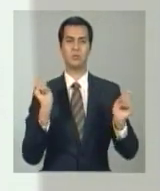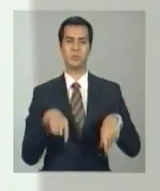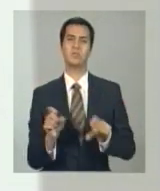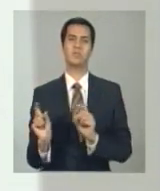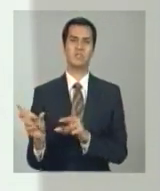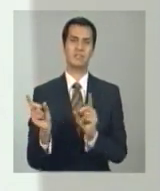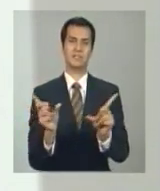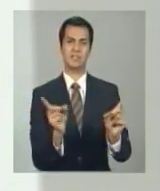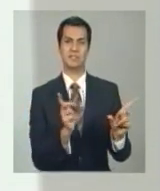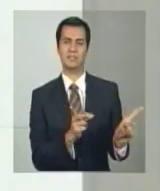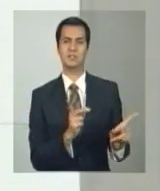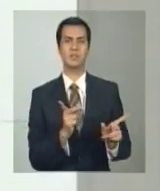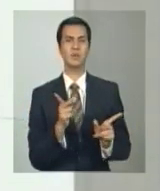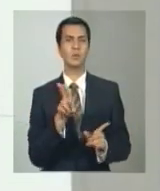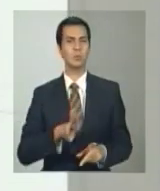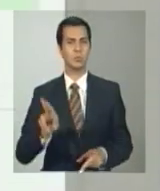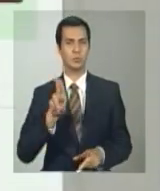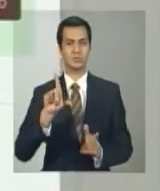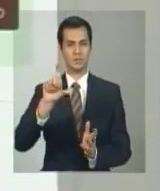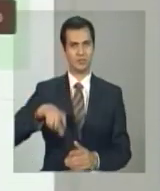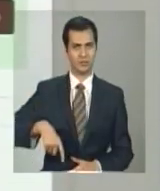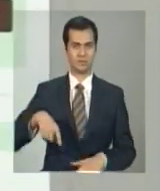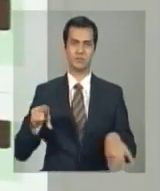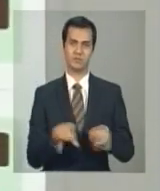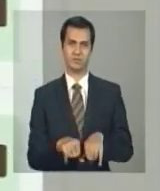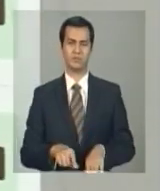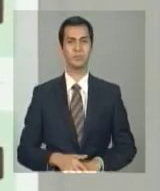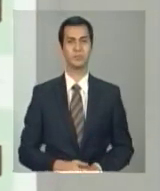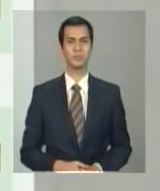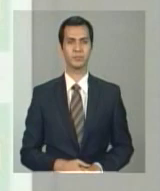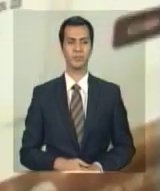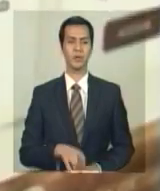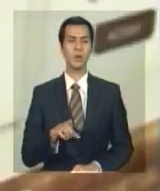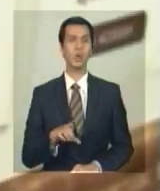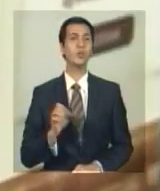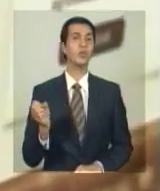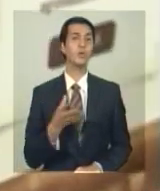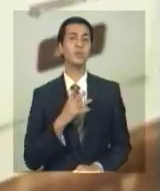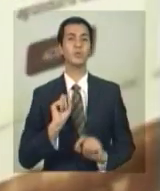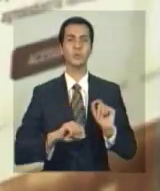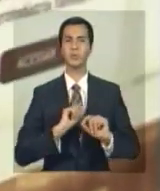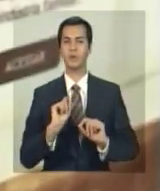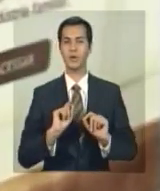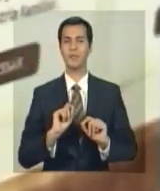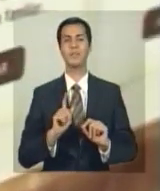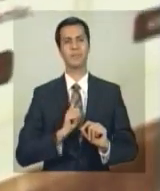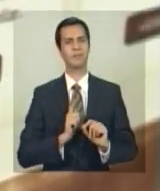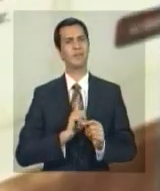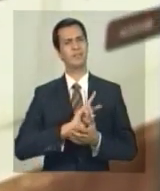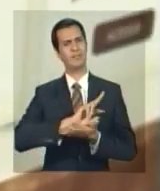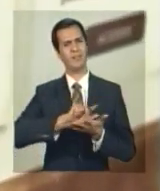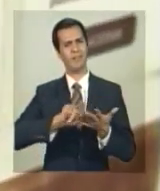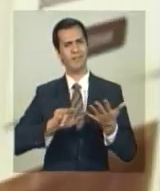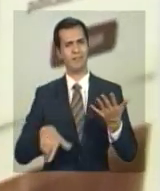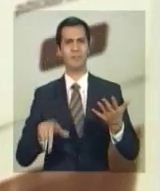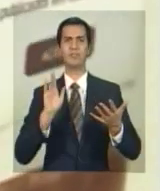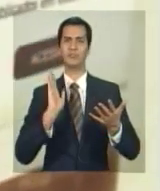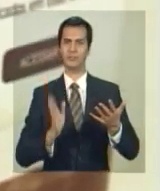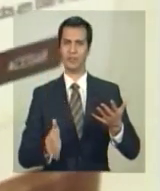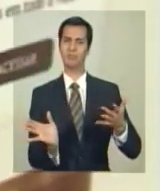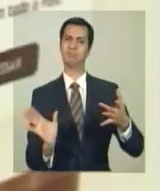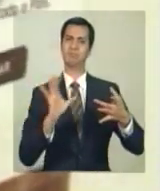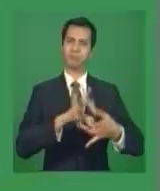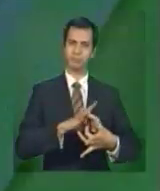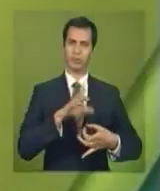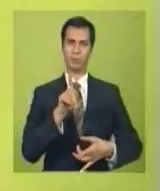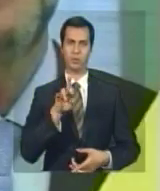e serviços por meio do cartão. Esta novidade se soma às diversas linhas já existentes do Pronaf.